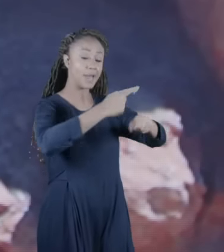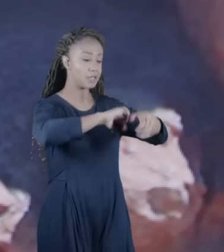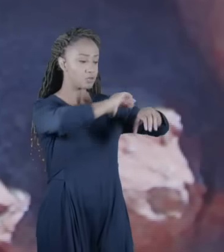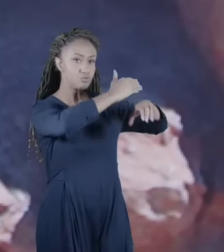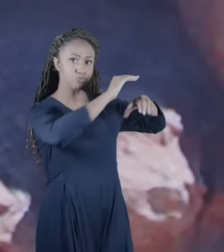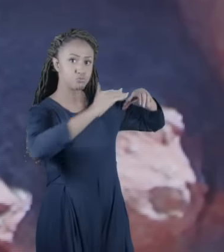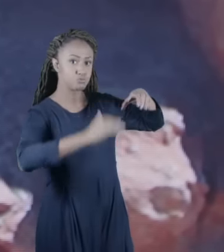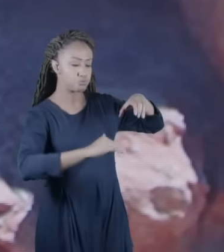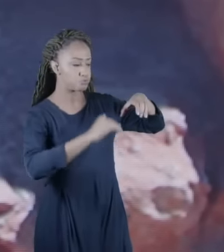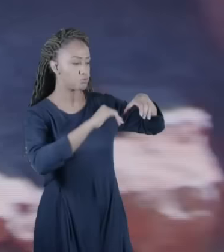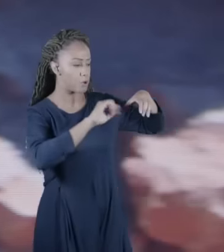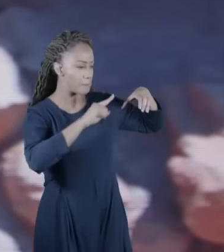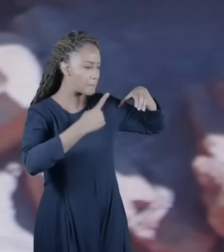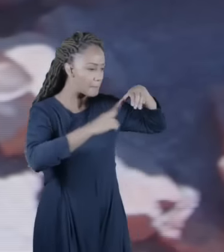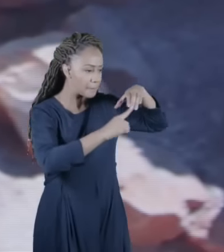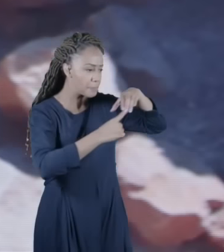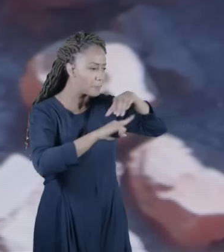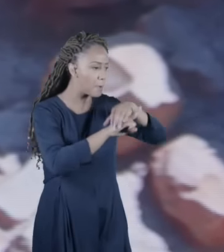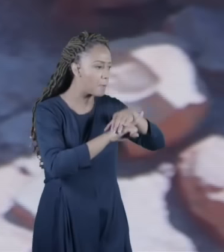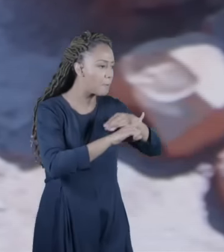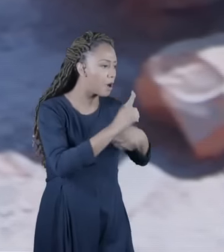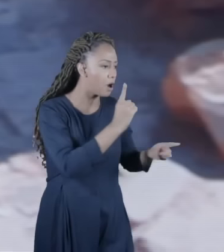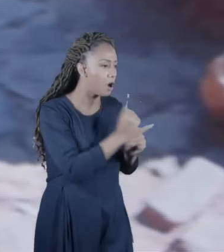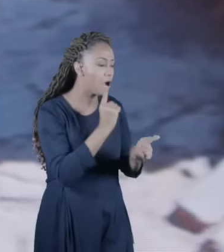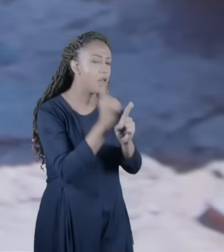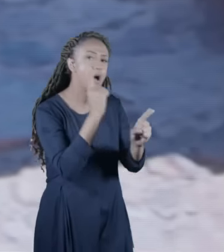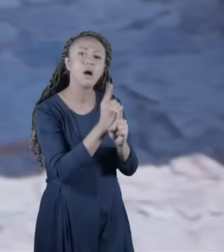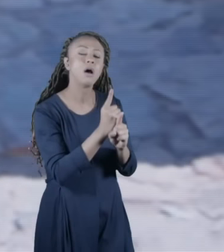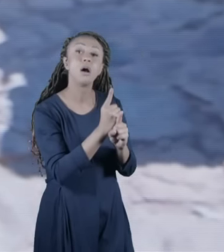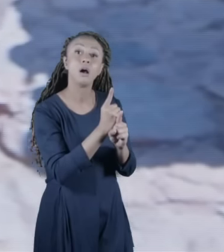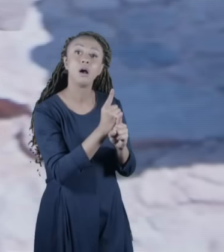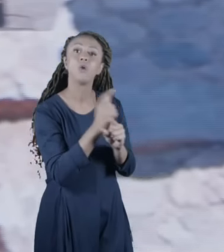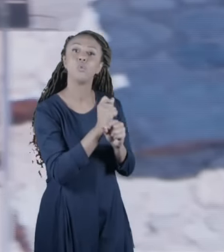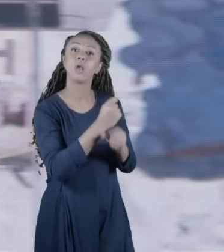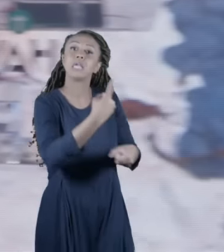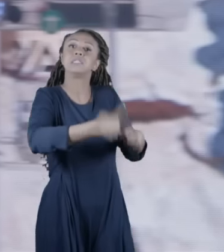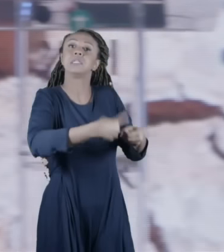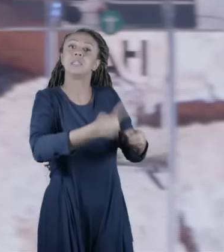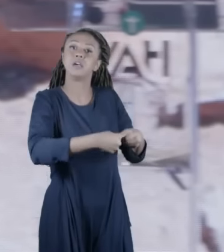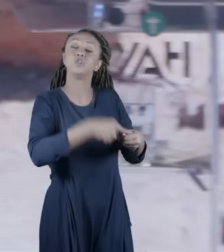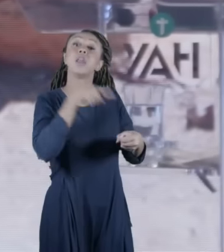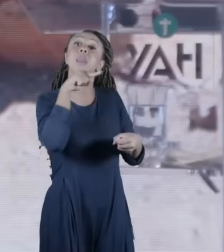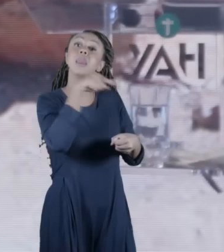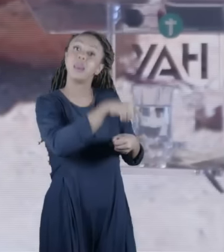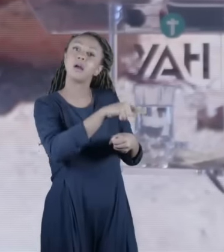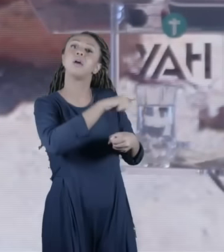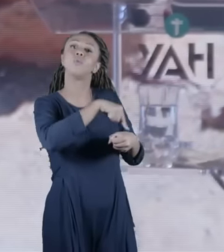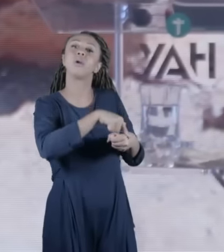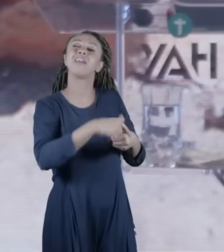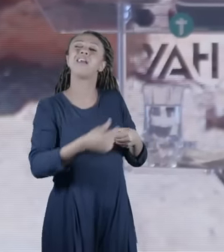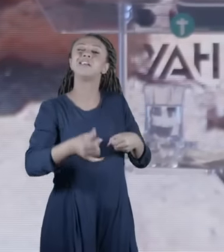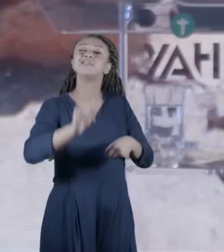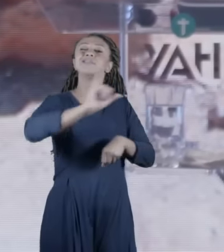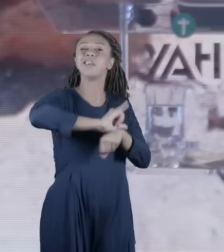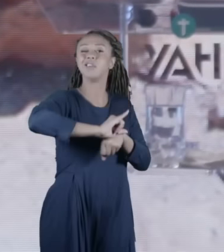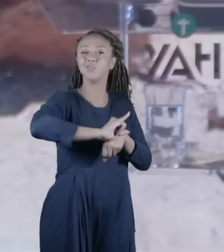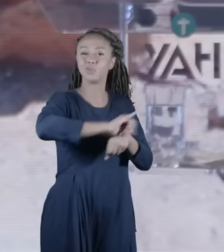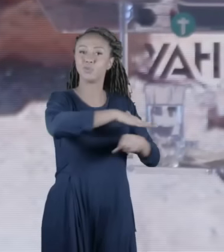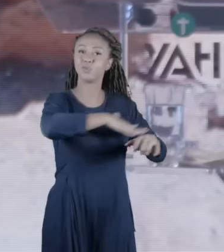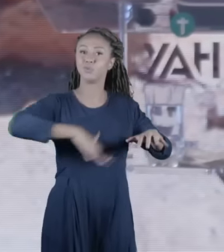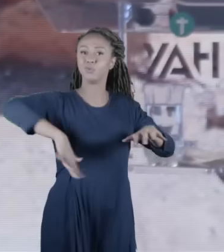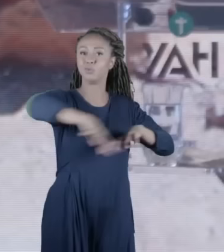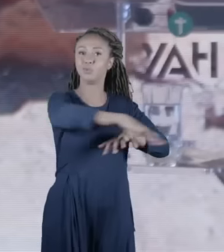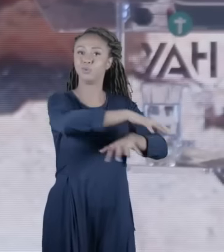claro uma cidade a cidade de Cúmerã era o centro do mundo essênio os essênios eles